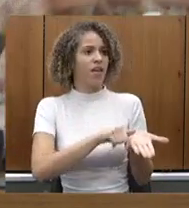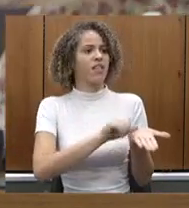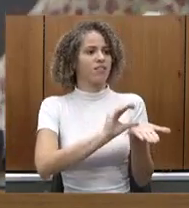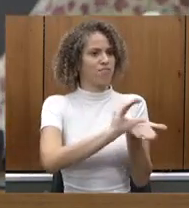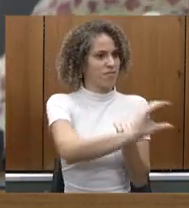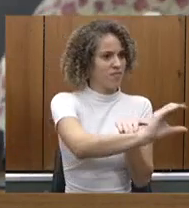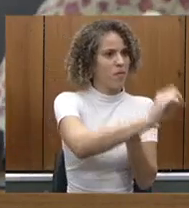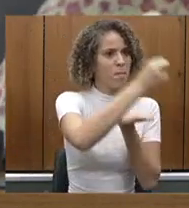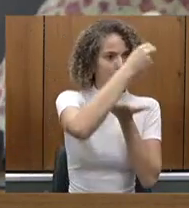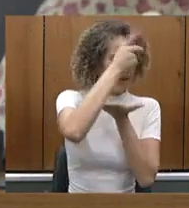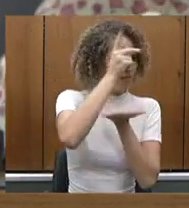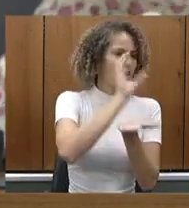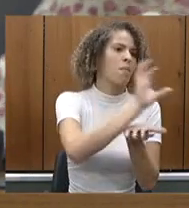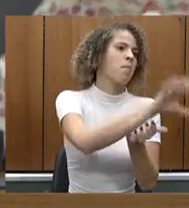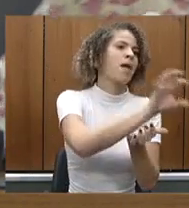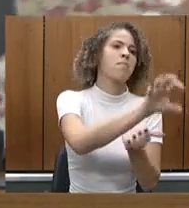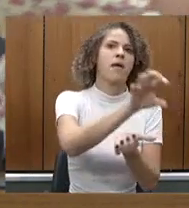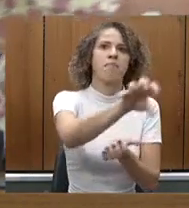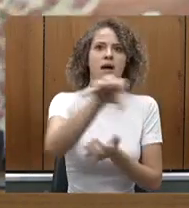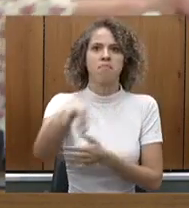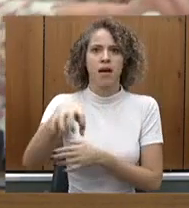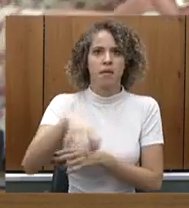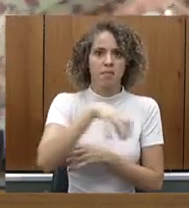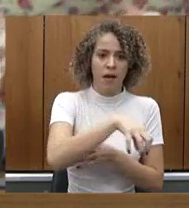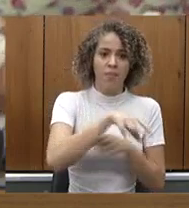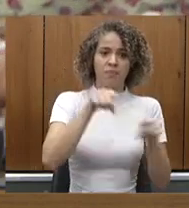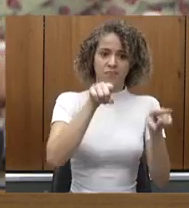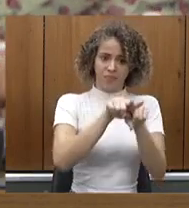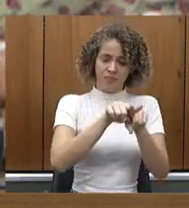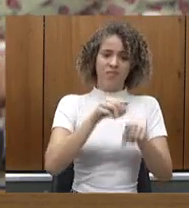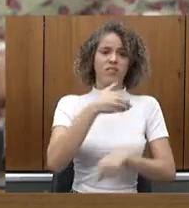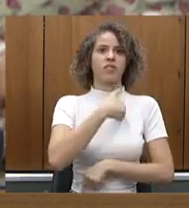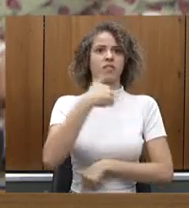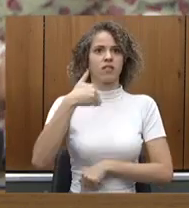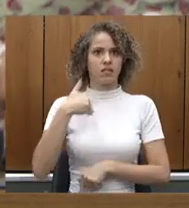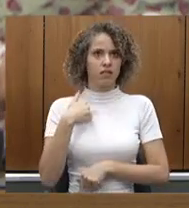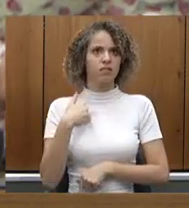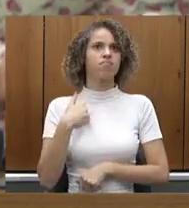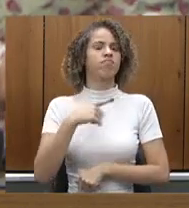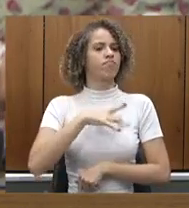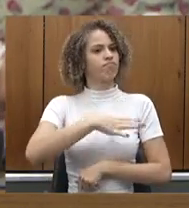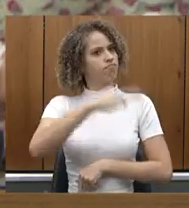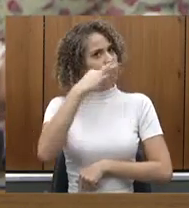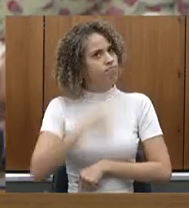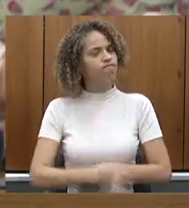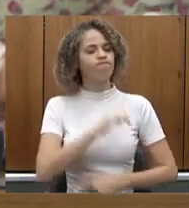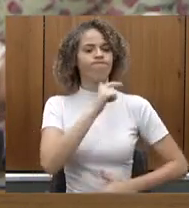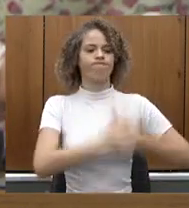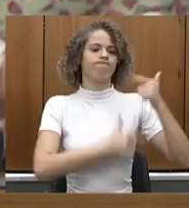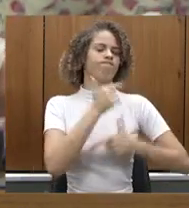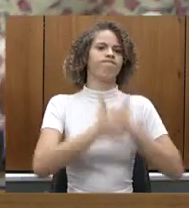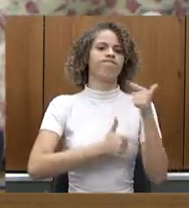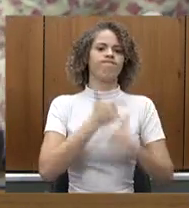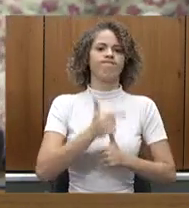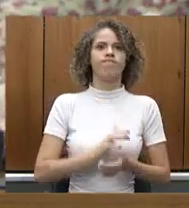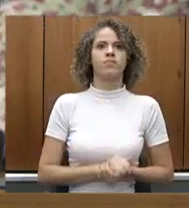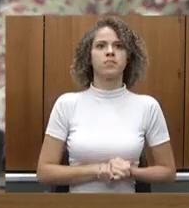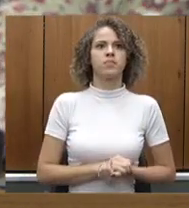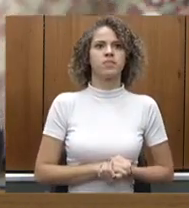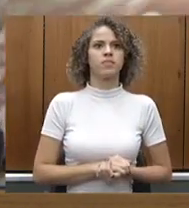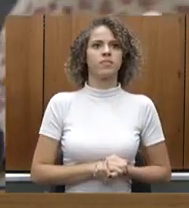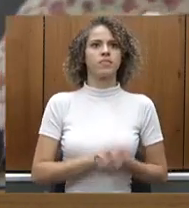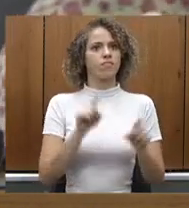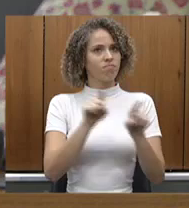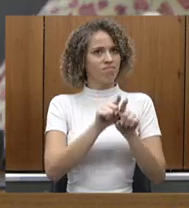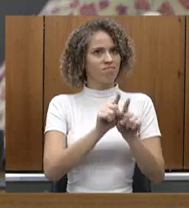instituições de caridade de saúde que vem realmente desempenhando um belo trabalho você assumiu a